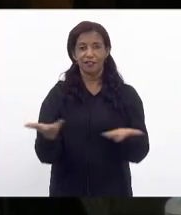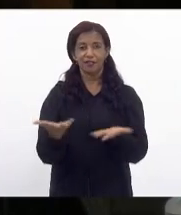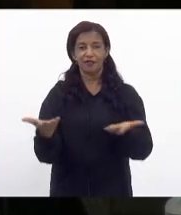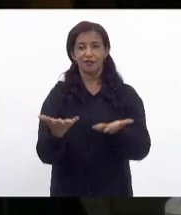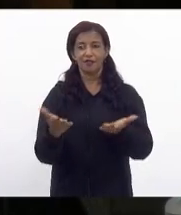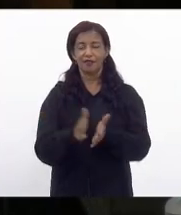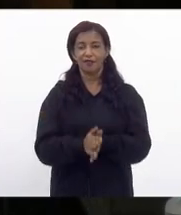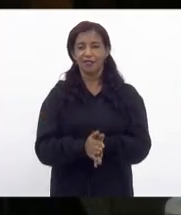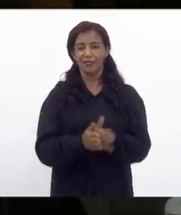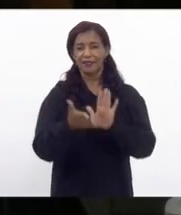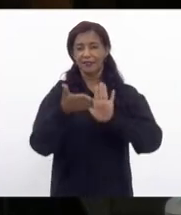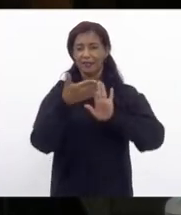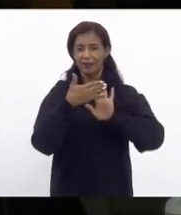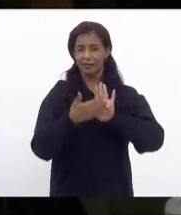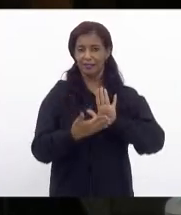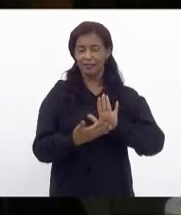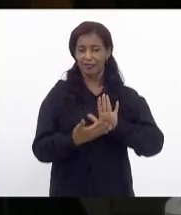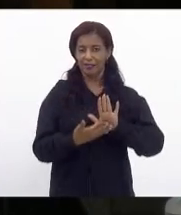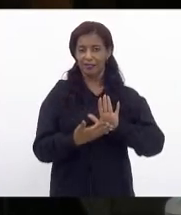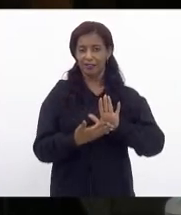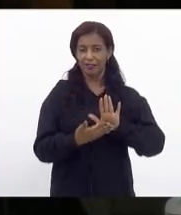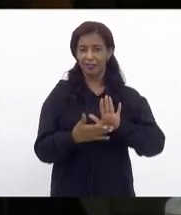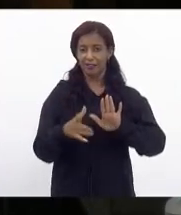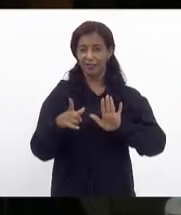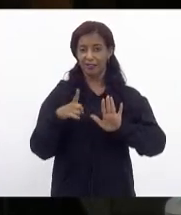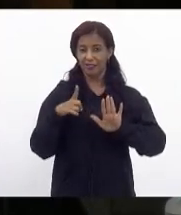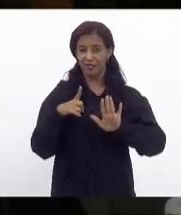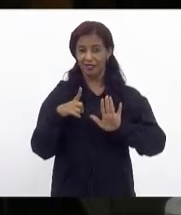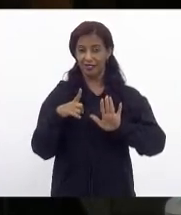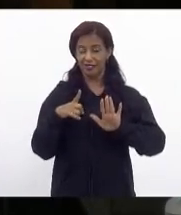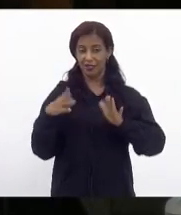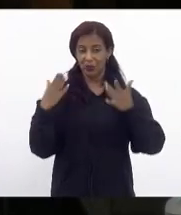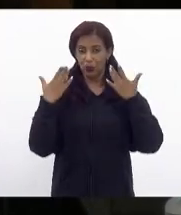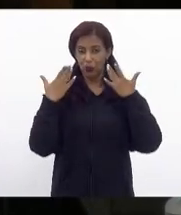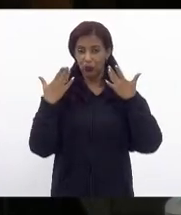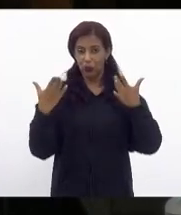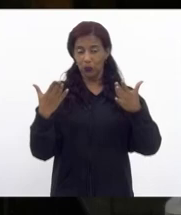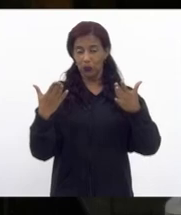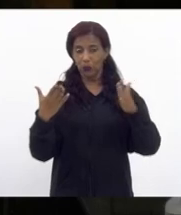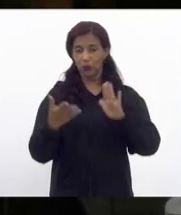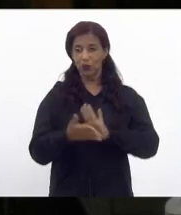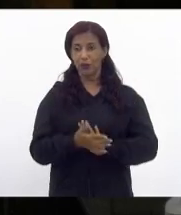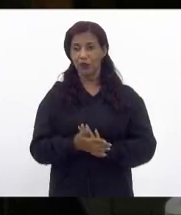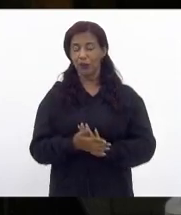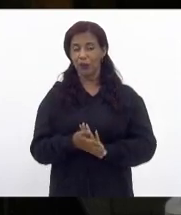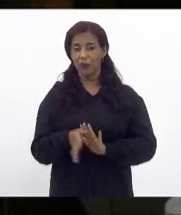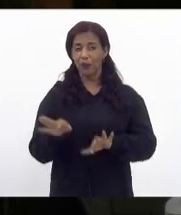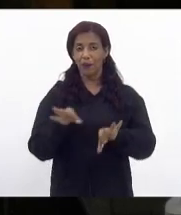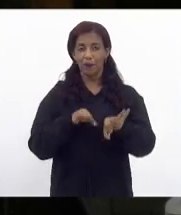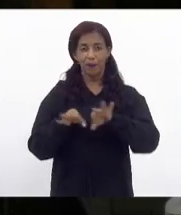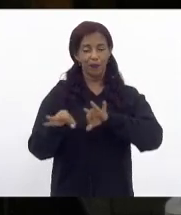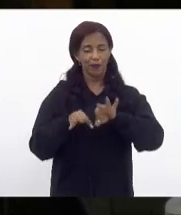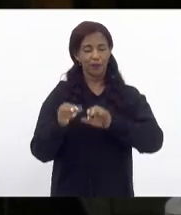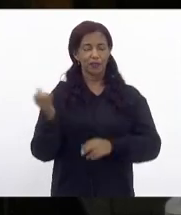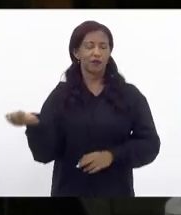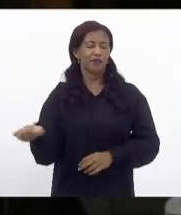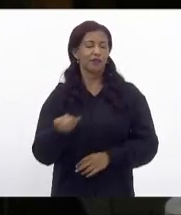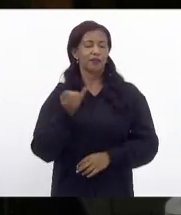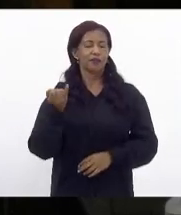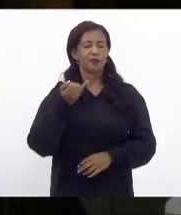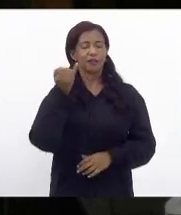nossa pauta ter contemplado projetos importantes